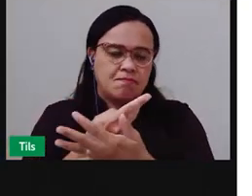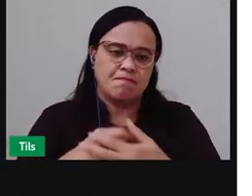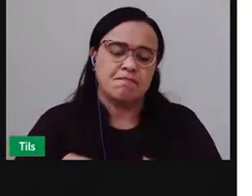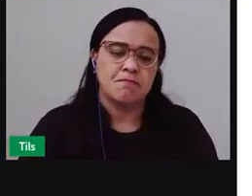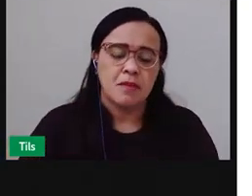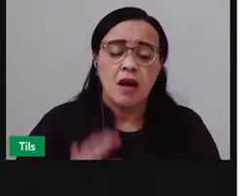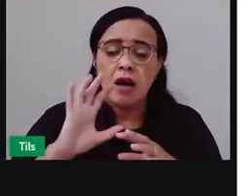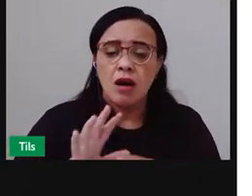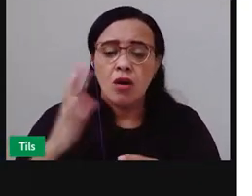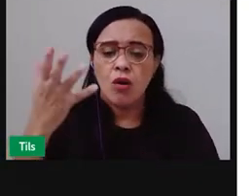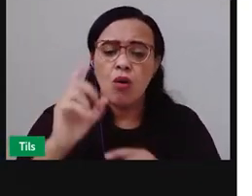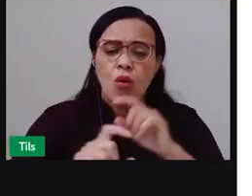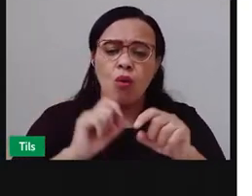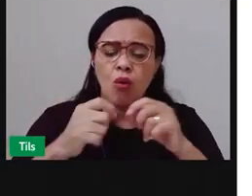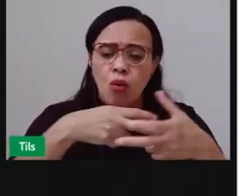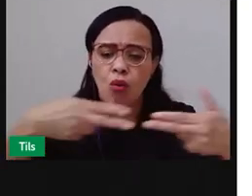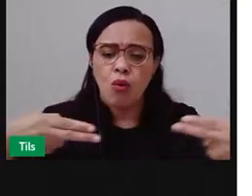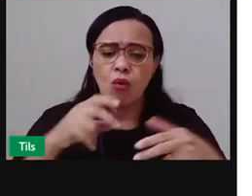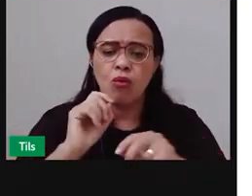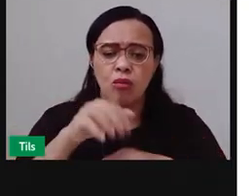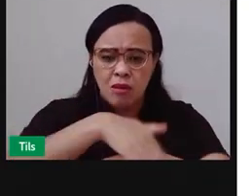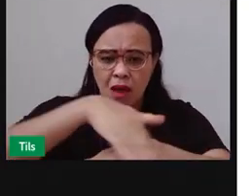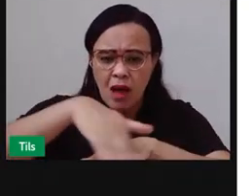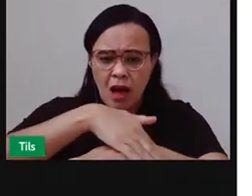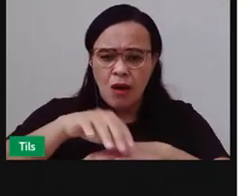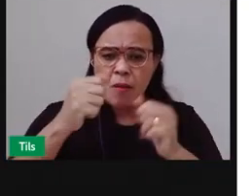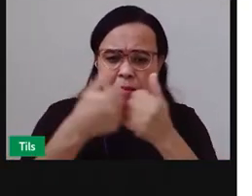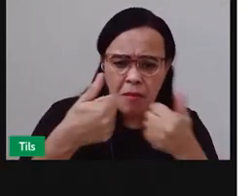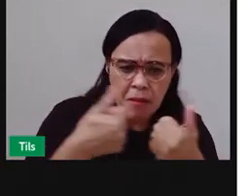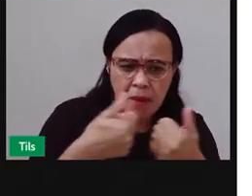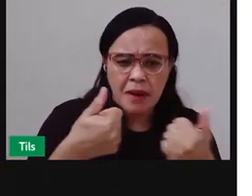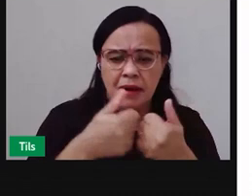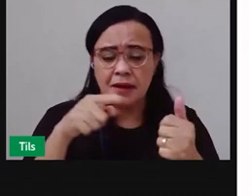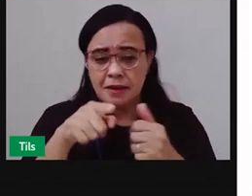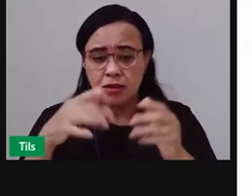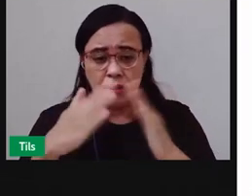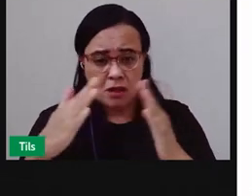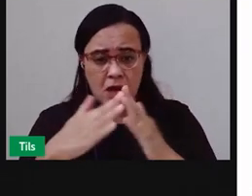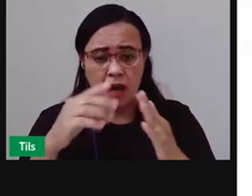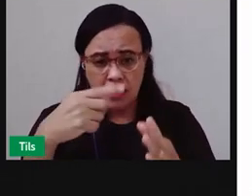Acontece esse tipo de coisa aí no bairro, na rua de vocês?